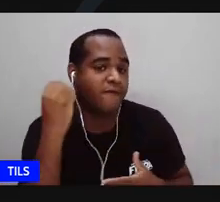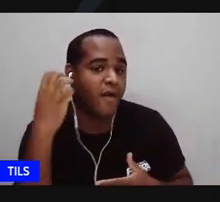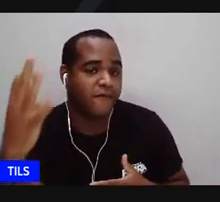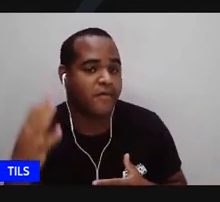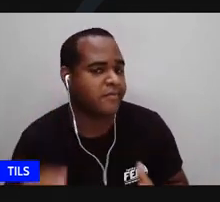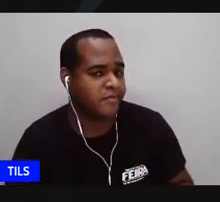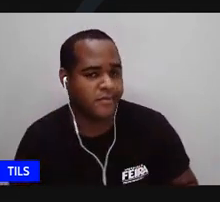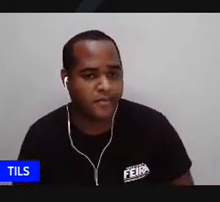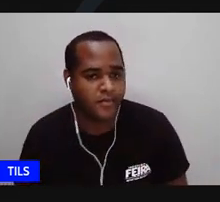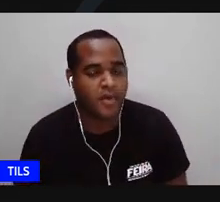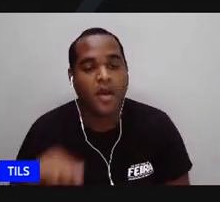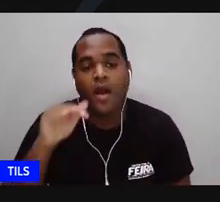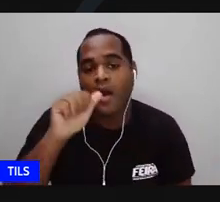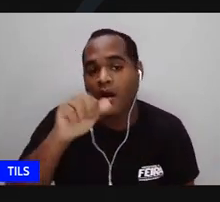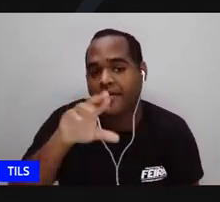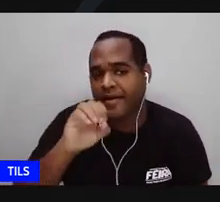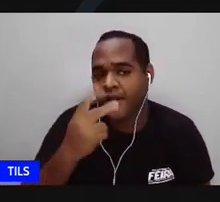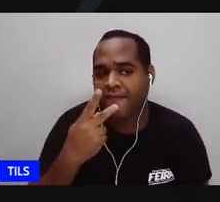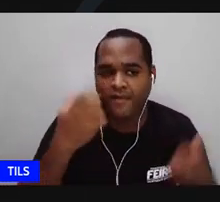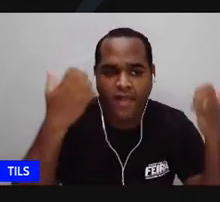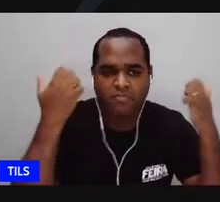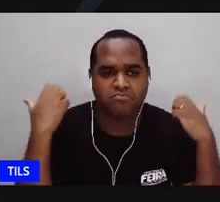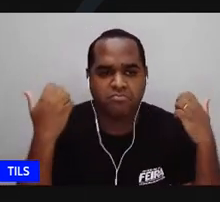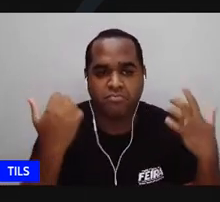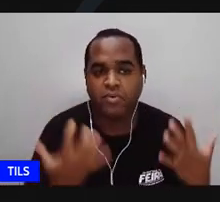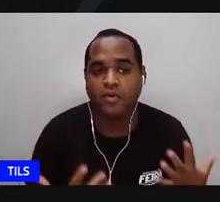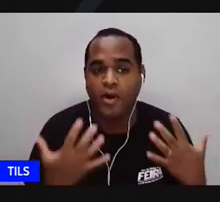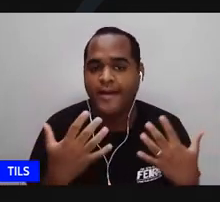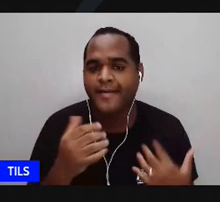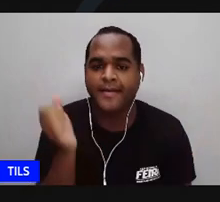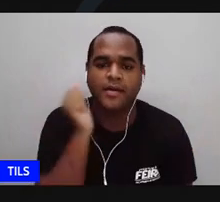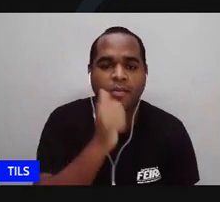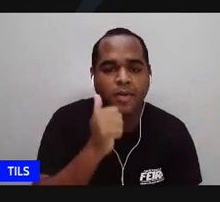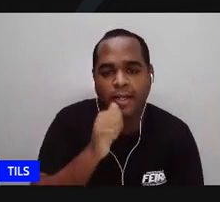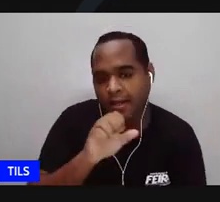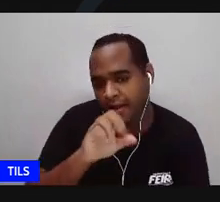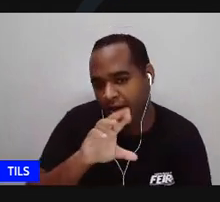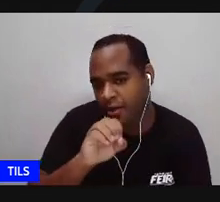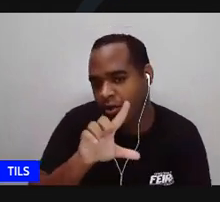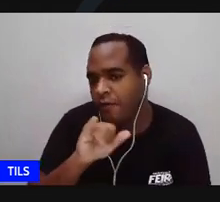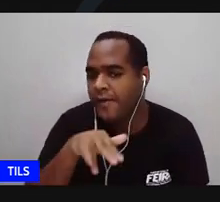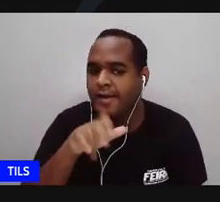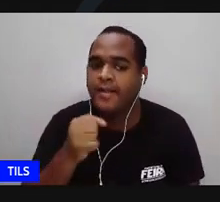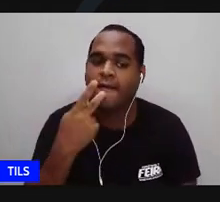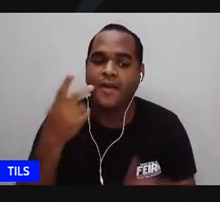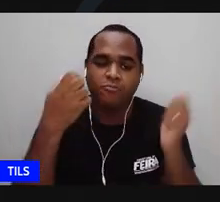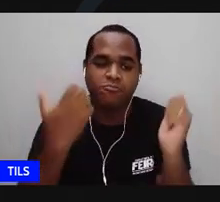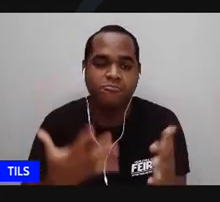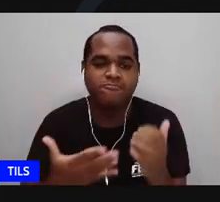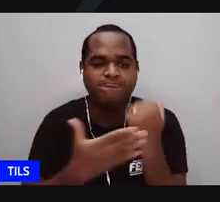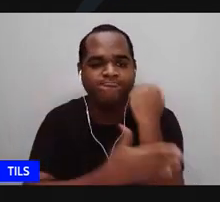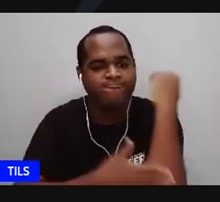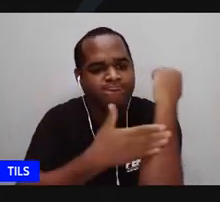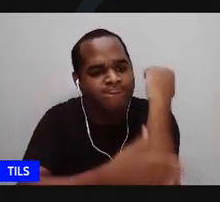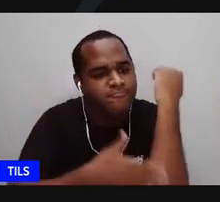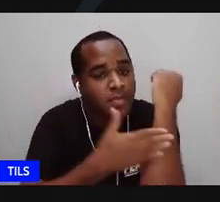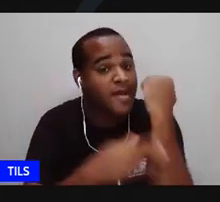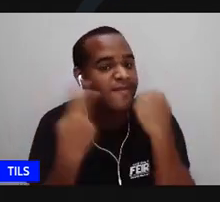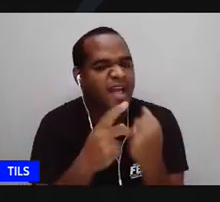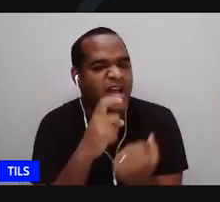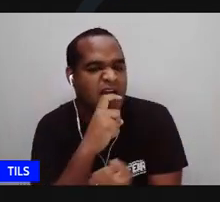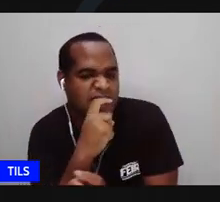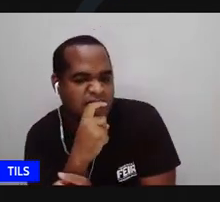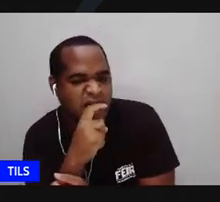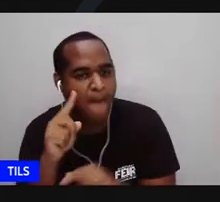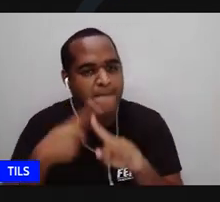até Carolina contar pra gente né da da inveja que a vizinha tinha porque